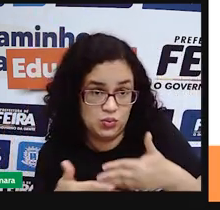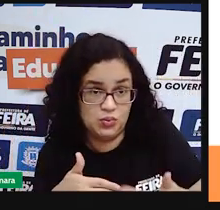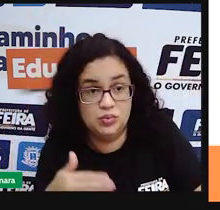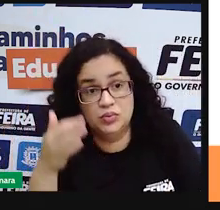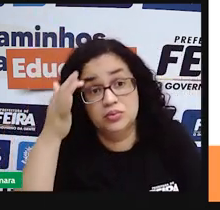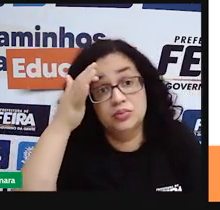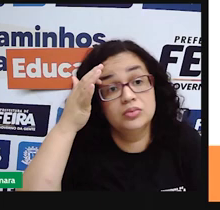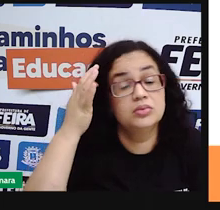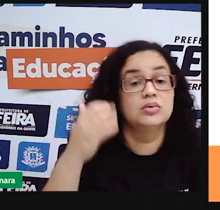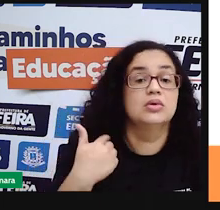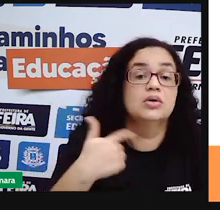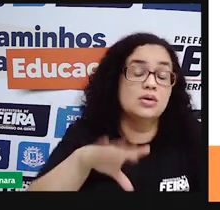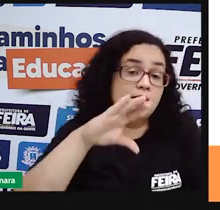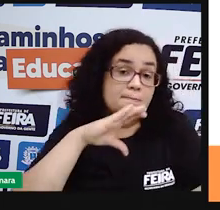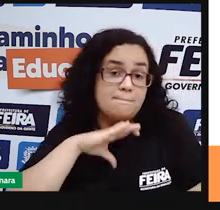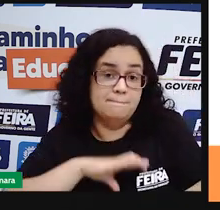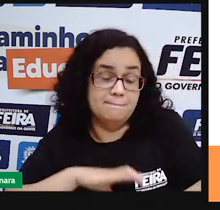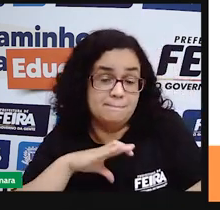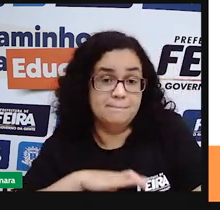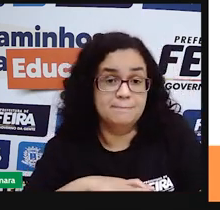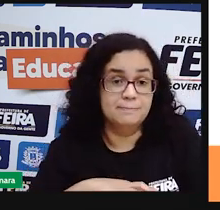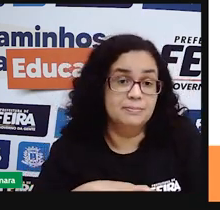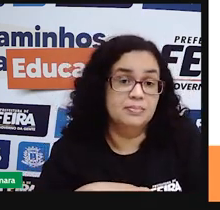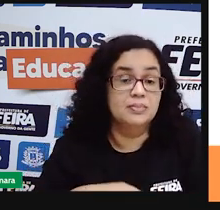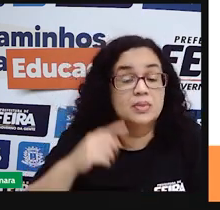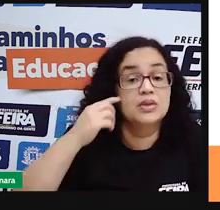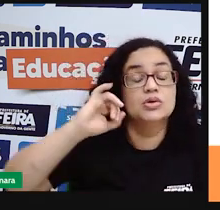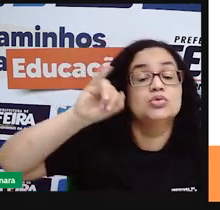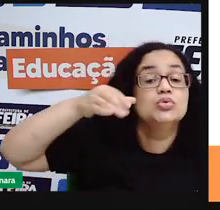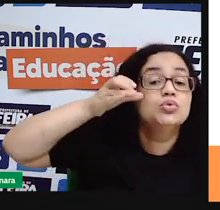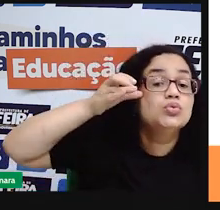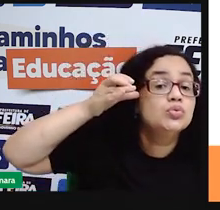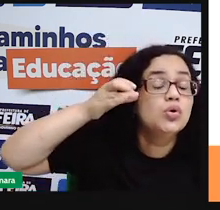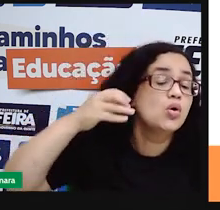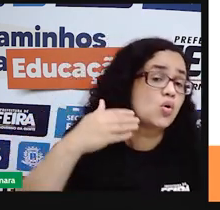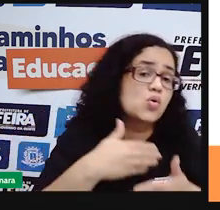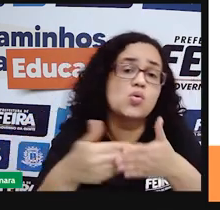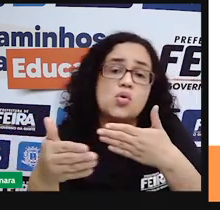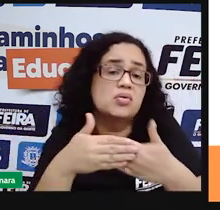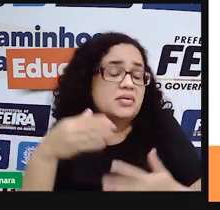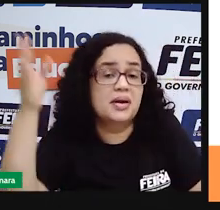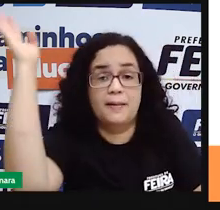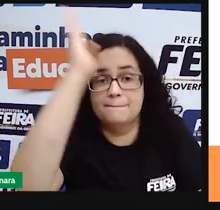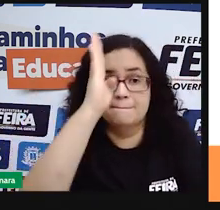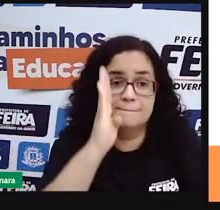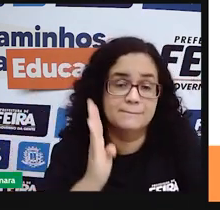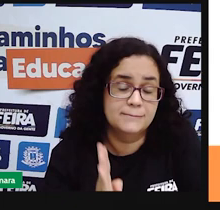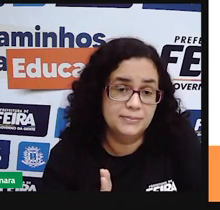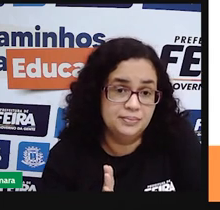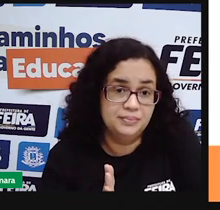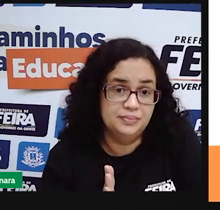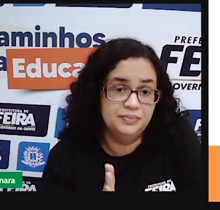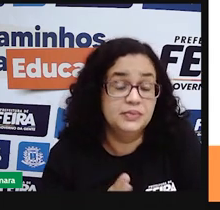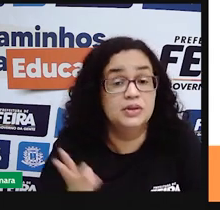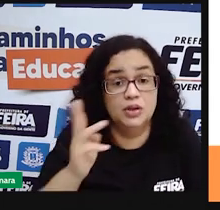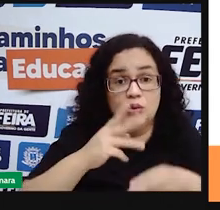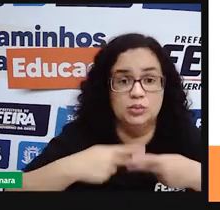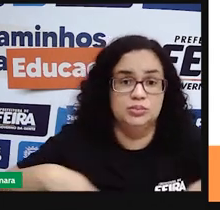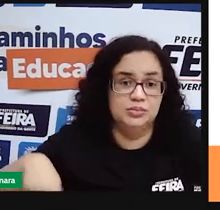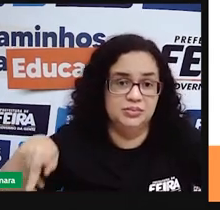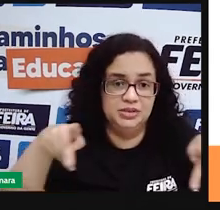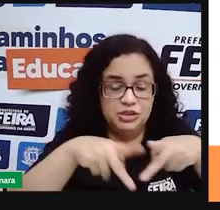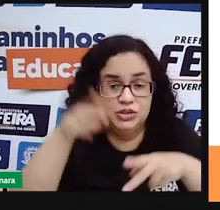como um português como um japonês como um chinês como qualquer brasileiro faz parte aqui da população do Brasil